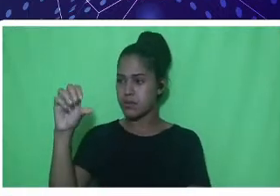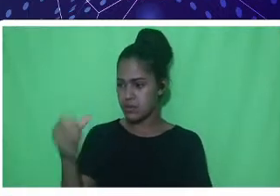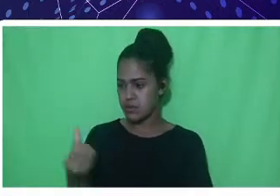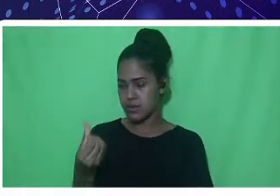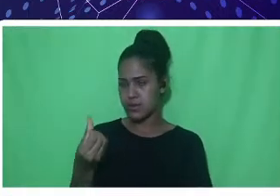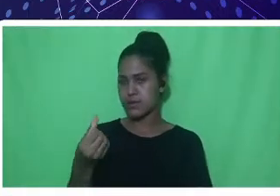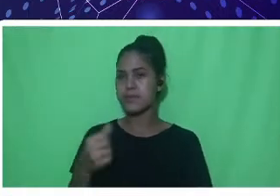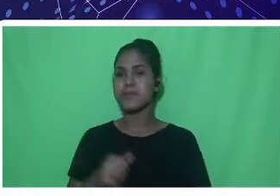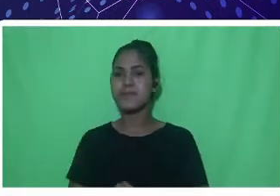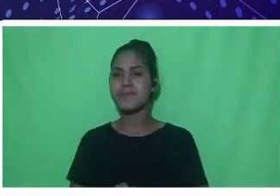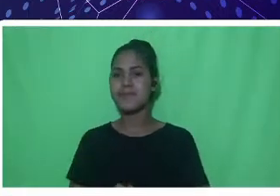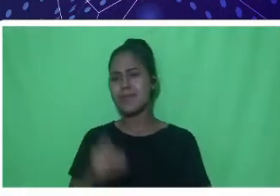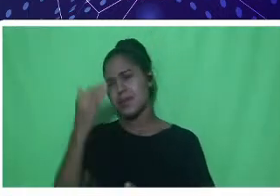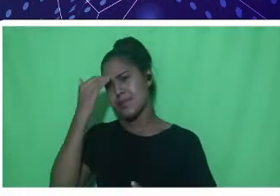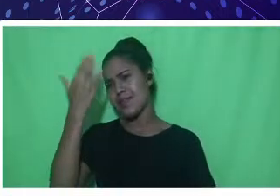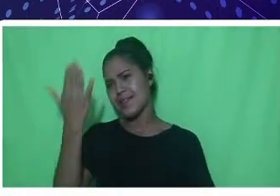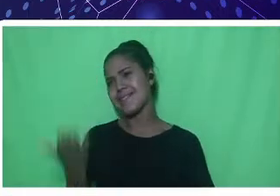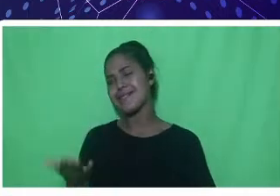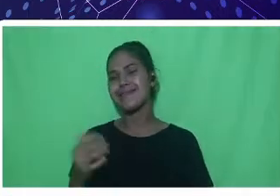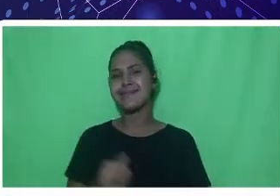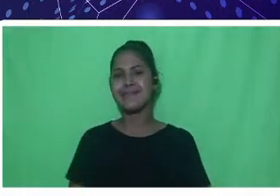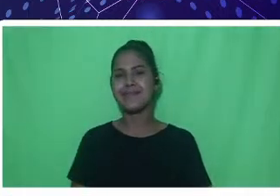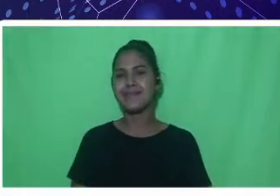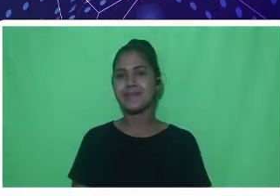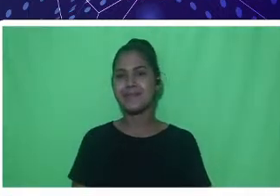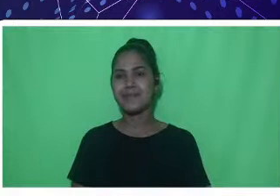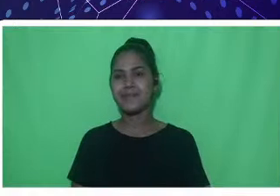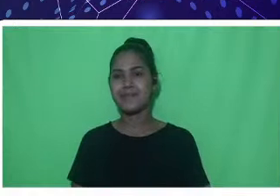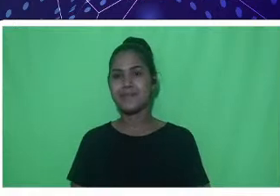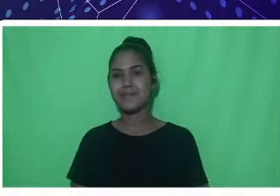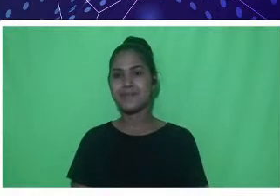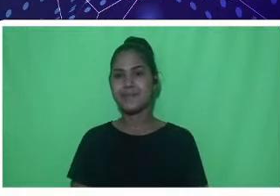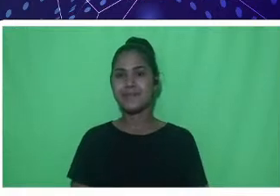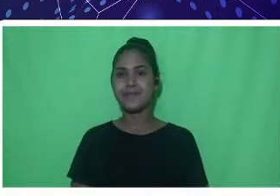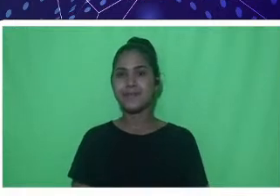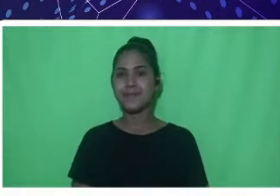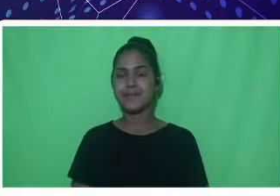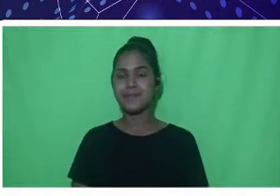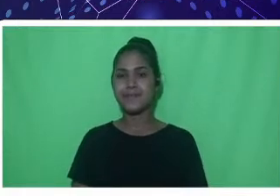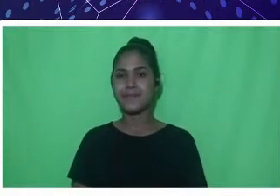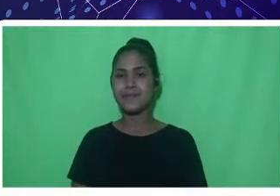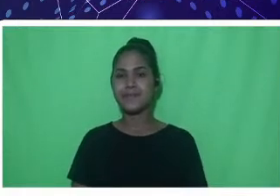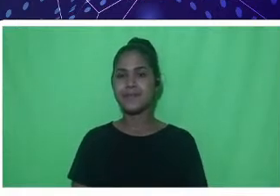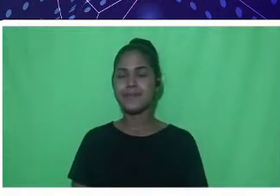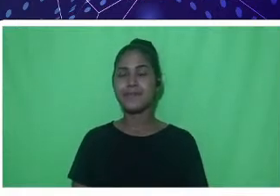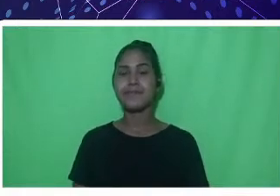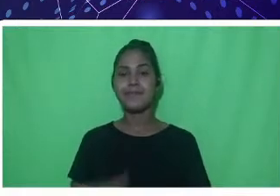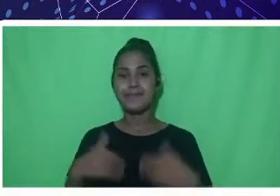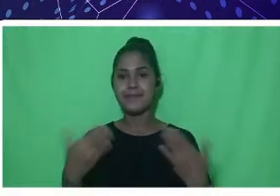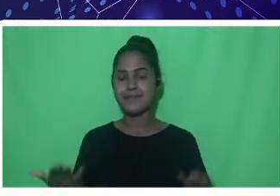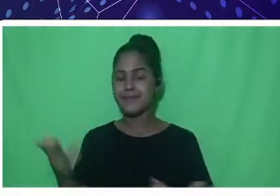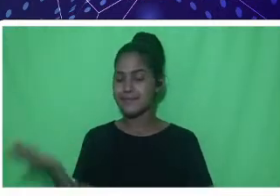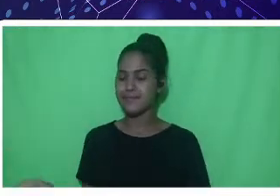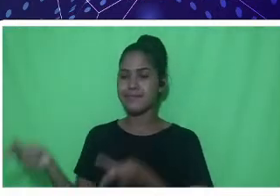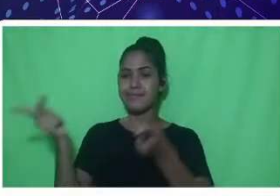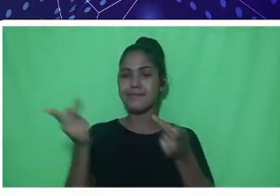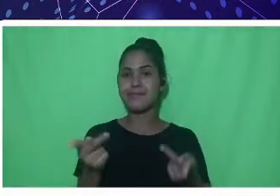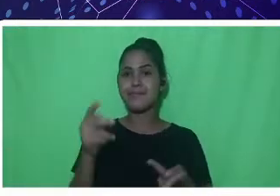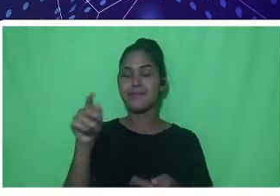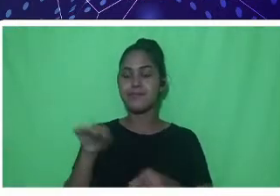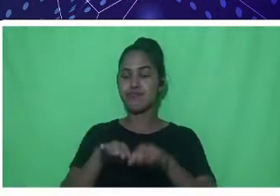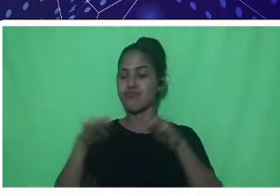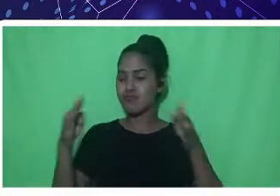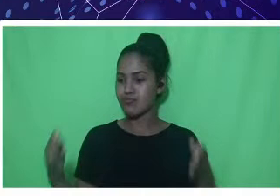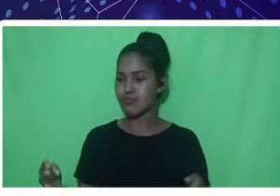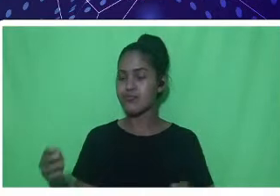Obrigado, Jéssica. E para dar início à nossa mesa, eu passo a palavra para o professor Marcones, que vai falar